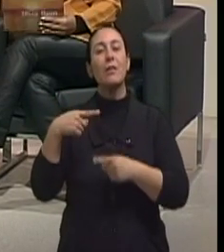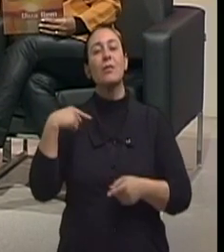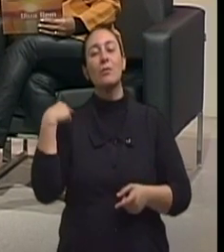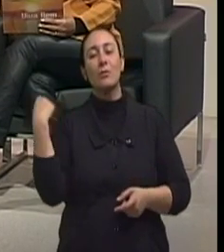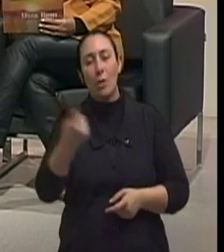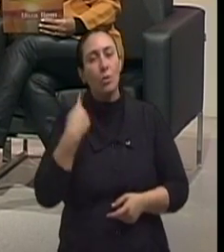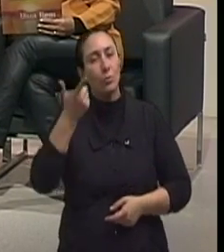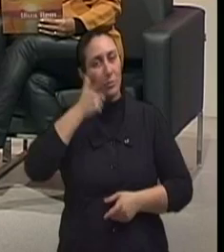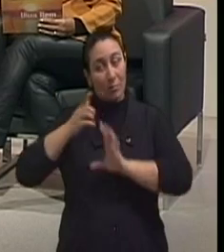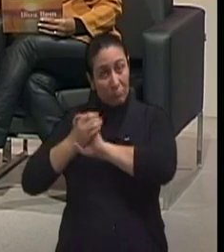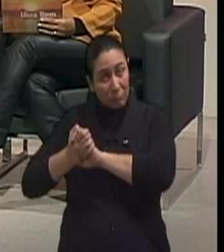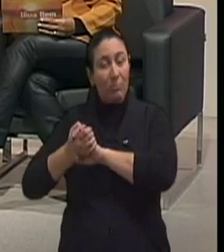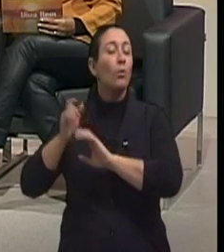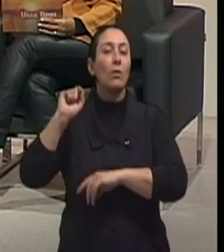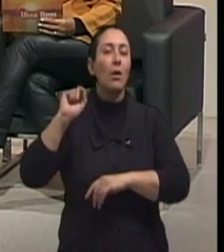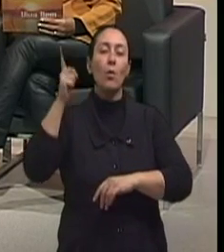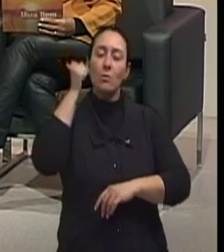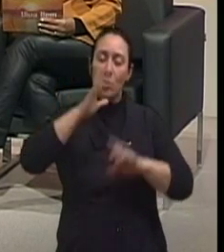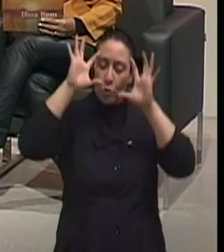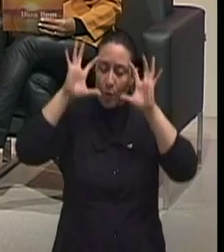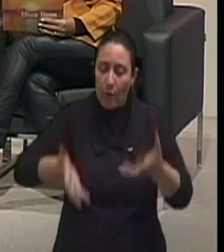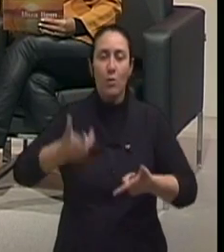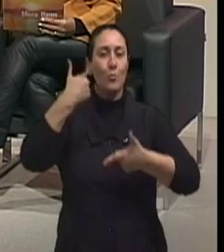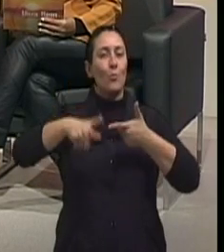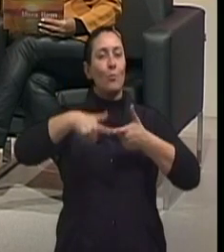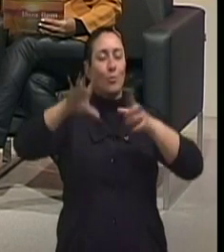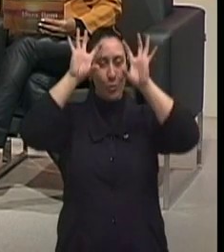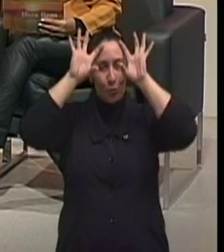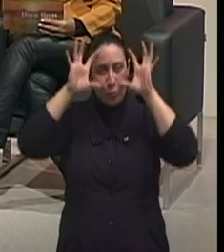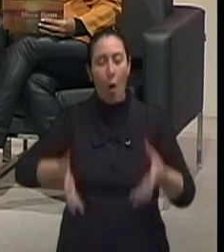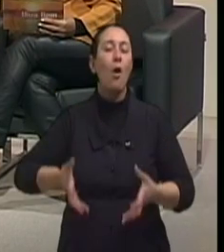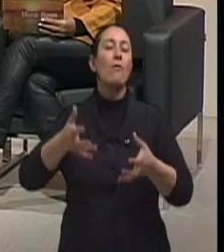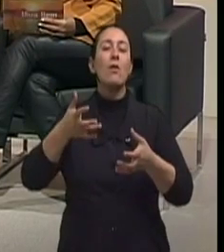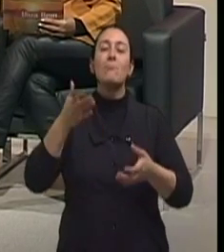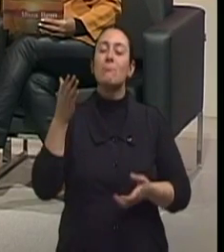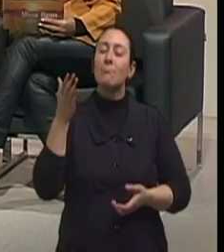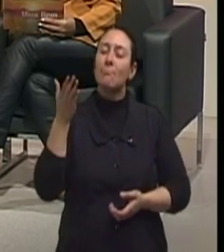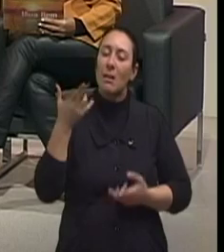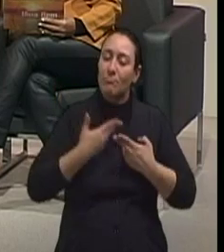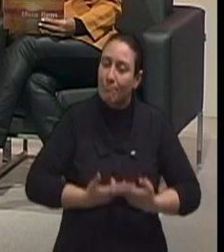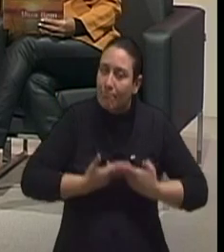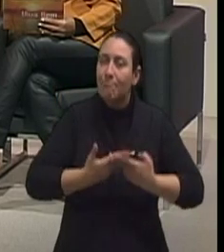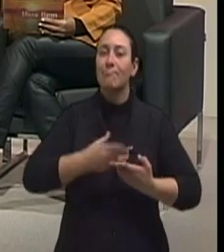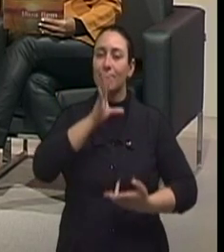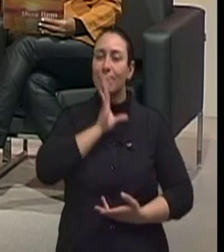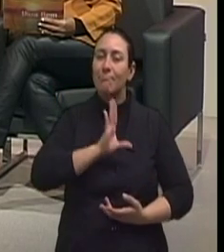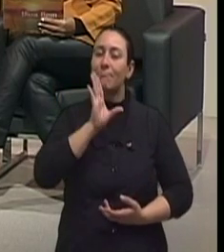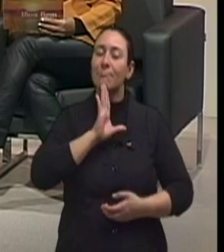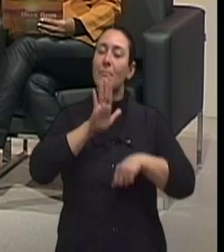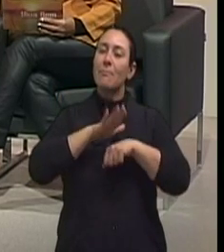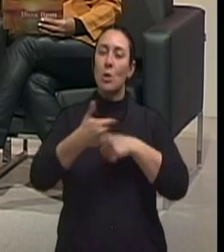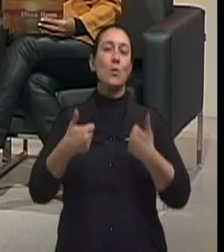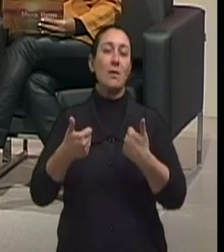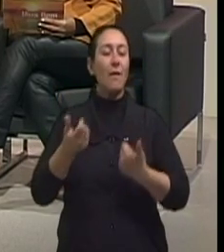De mãos dadas. Porque assim que a gente resolve os conflitos, com muito mais tolerância, com paciência e com muito mais êxito.